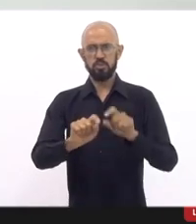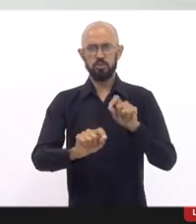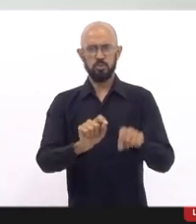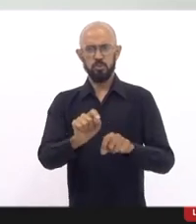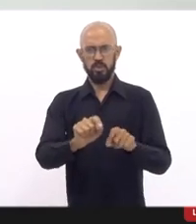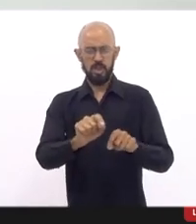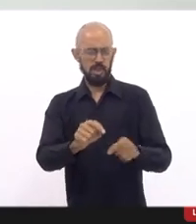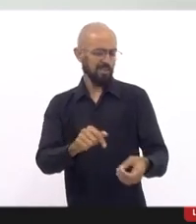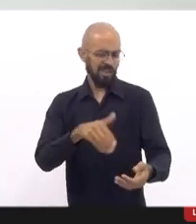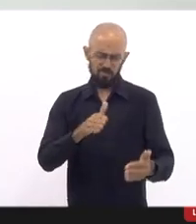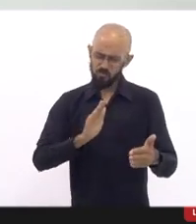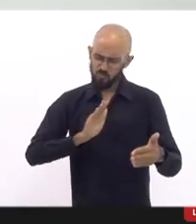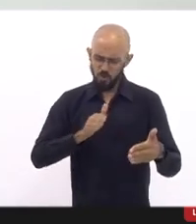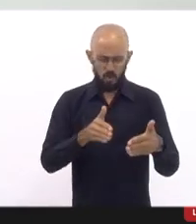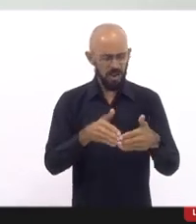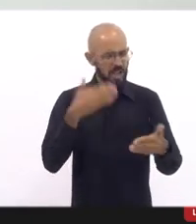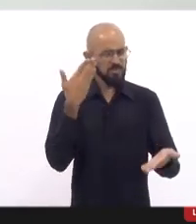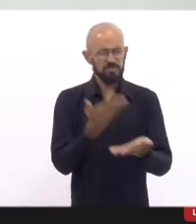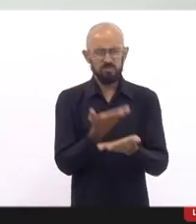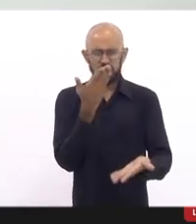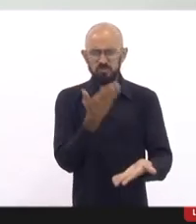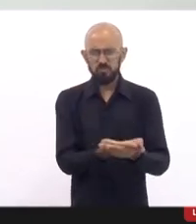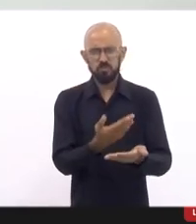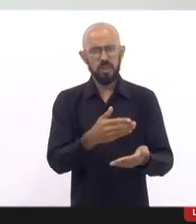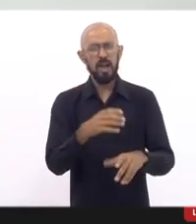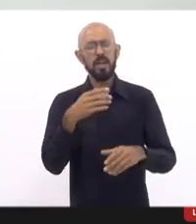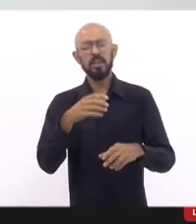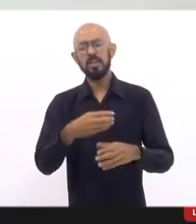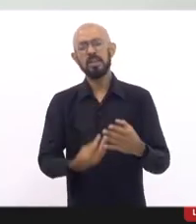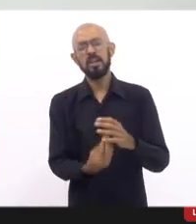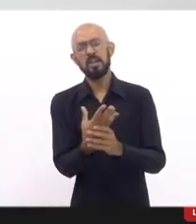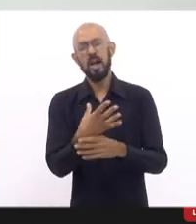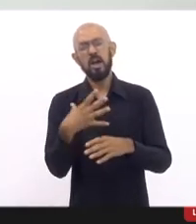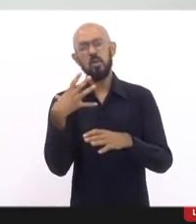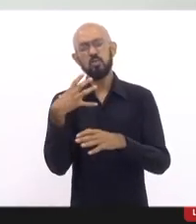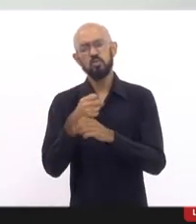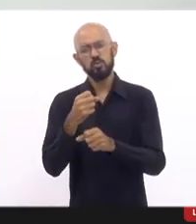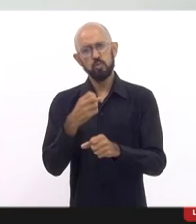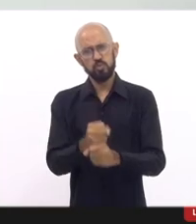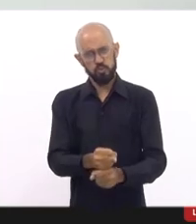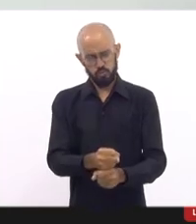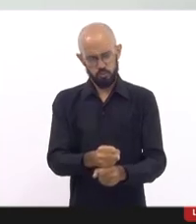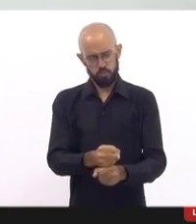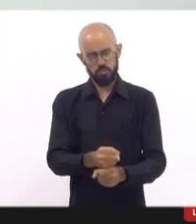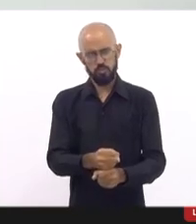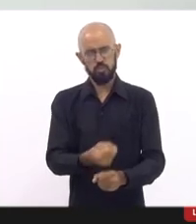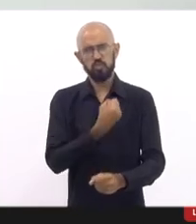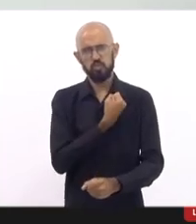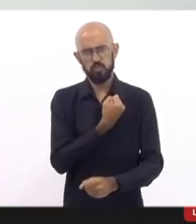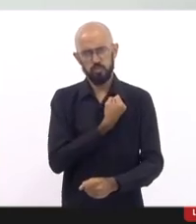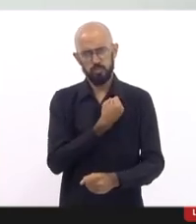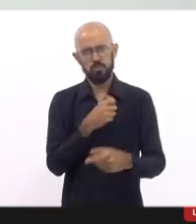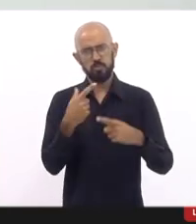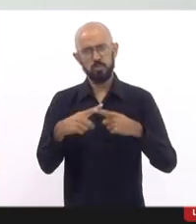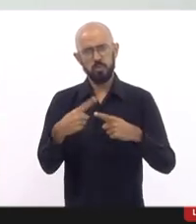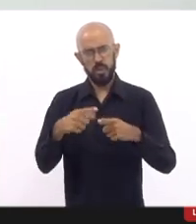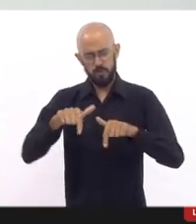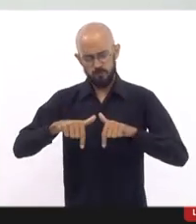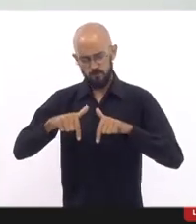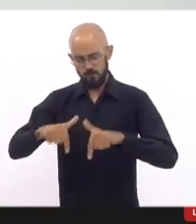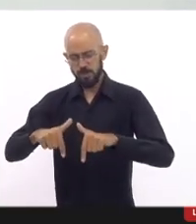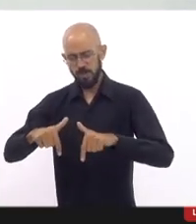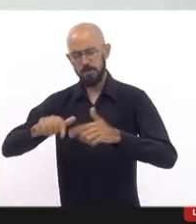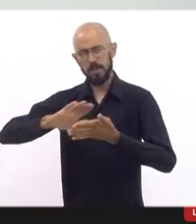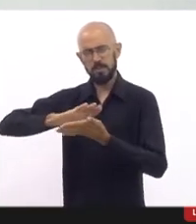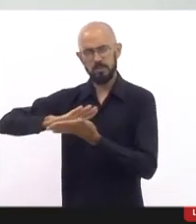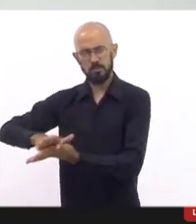tem se debruçado em produzir números, porque o enfrentamento do racismo estrutural, ele passa